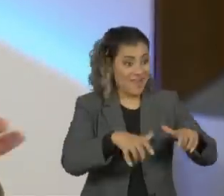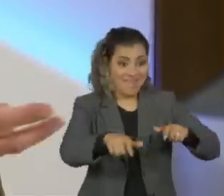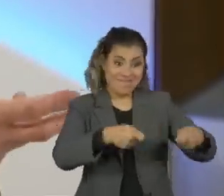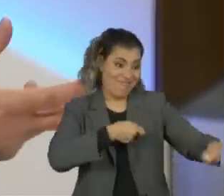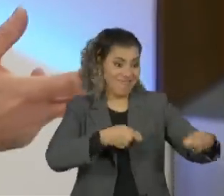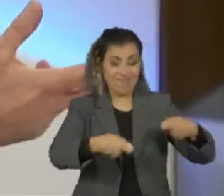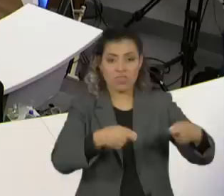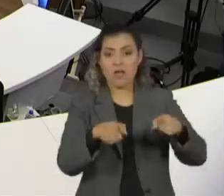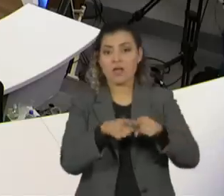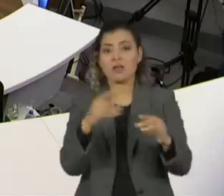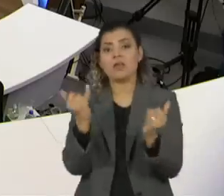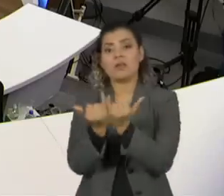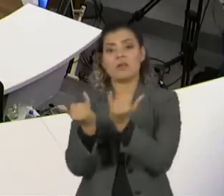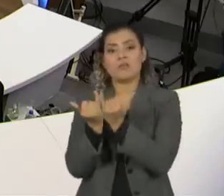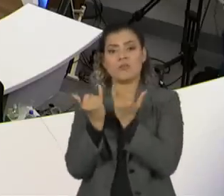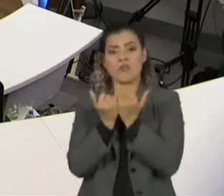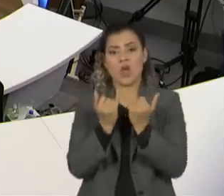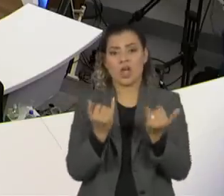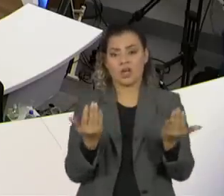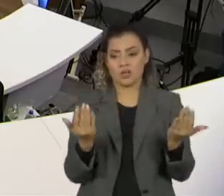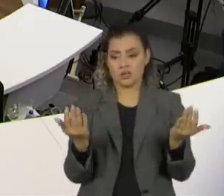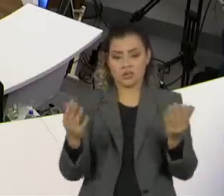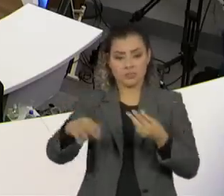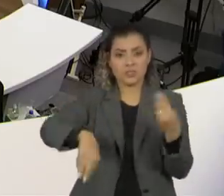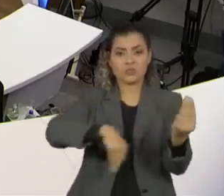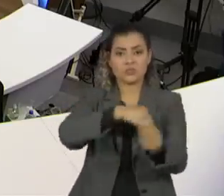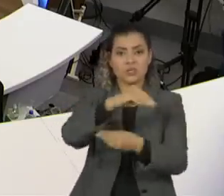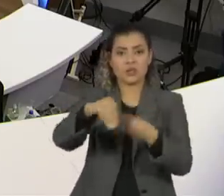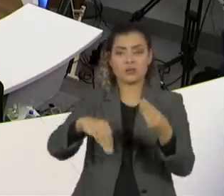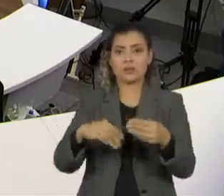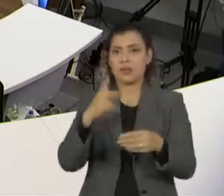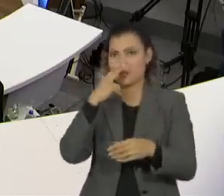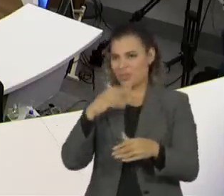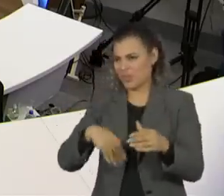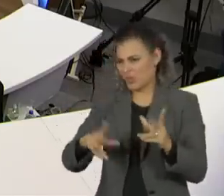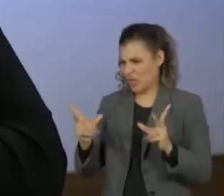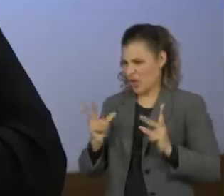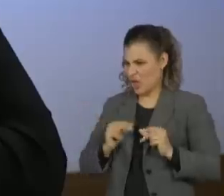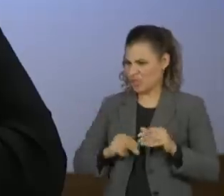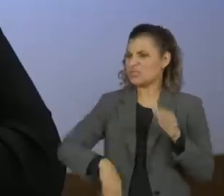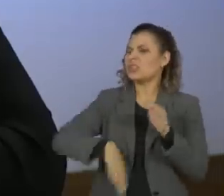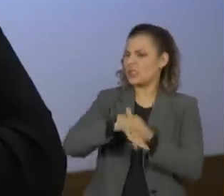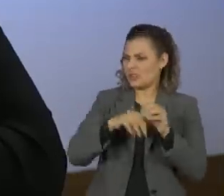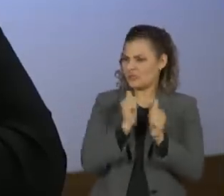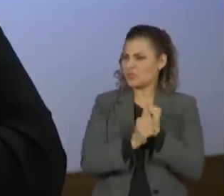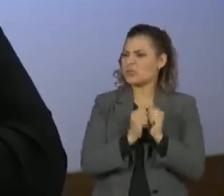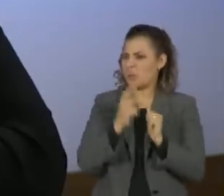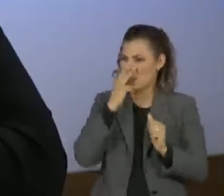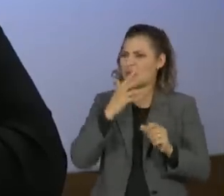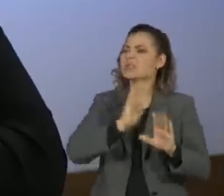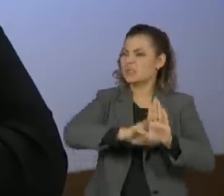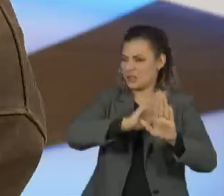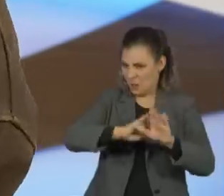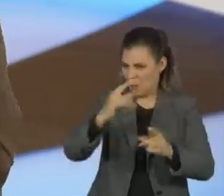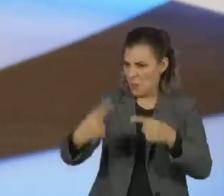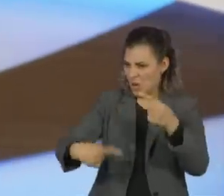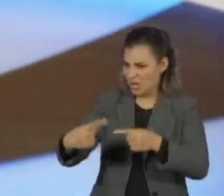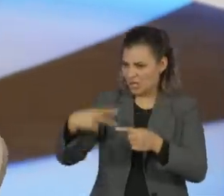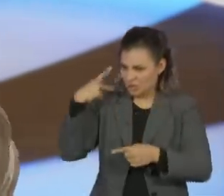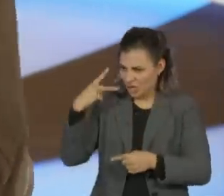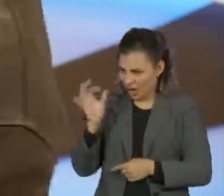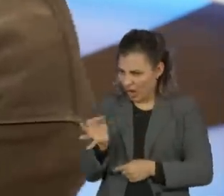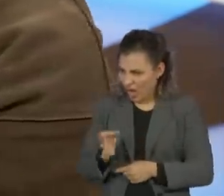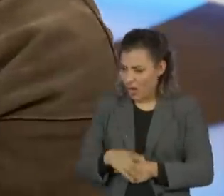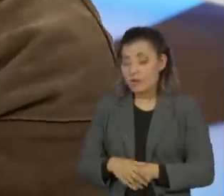politizados agora, hein, Lobão? Não, não, veja bem, não é questão dos torcedores estarem politizados, é de um hábito de paixão futebolística,